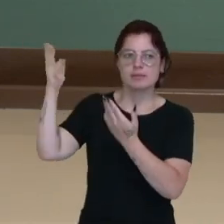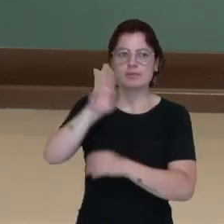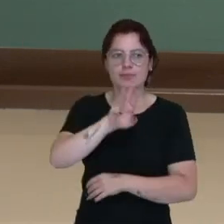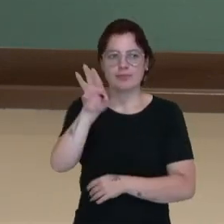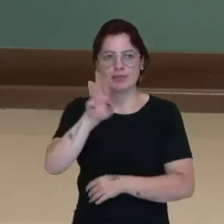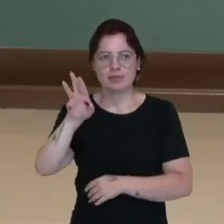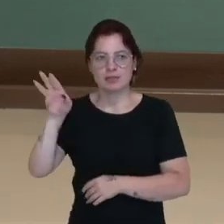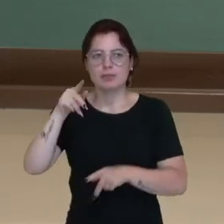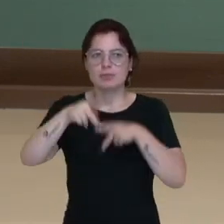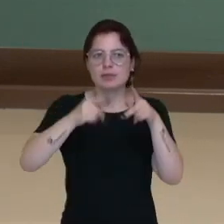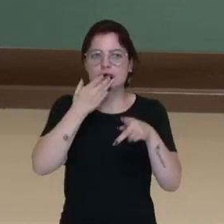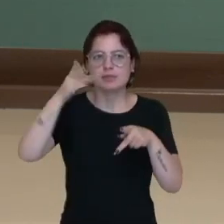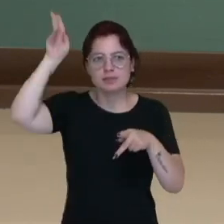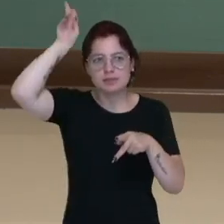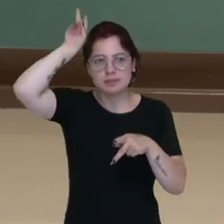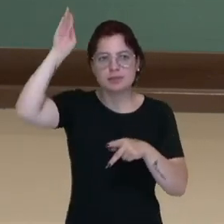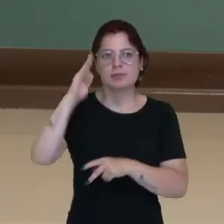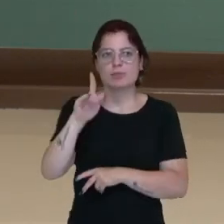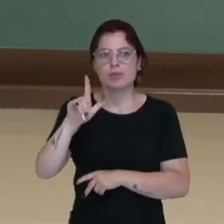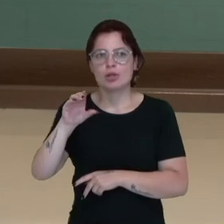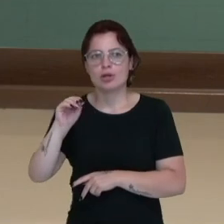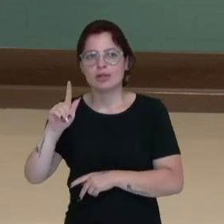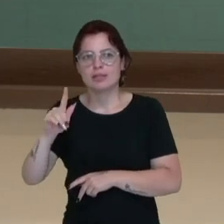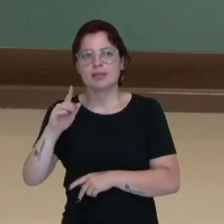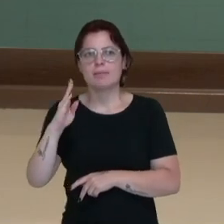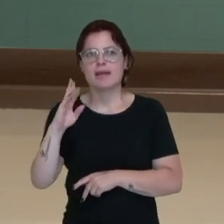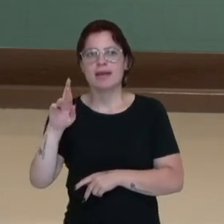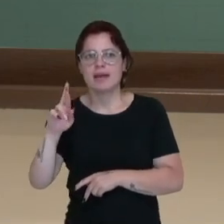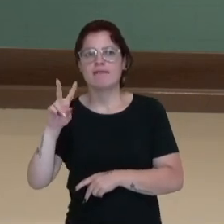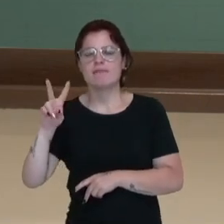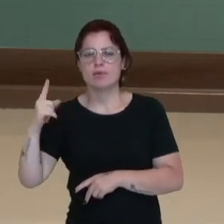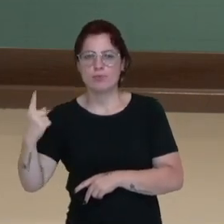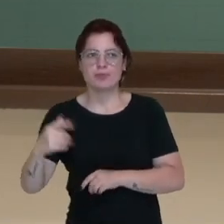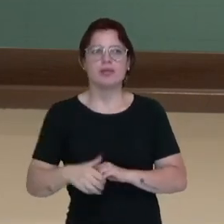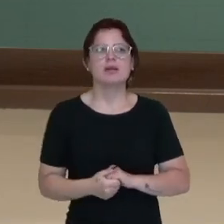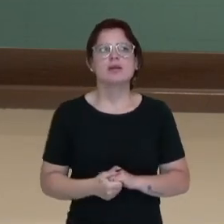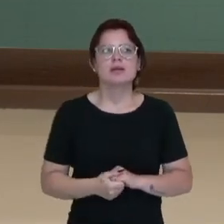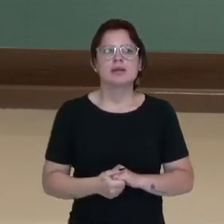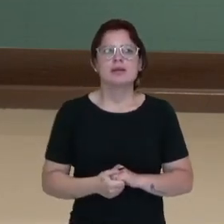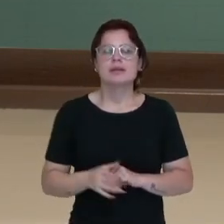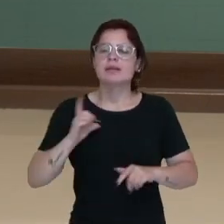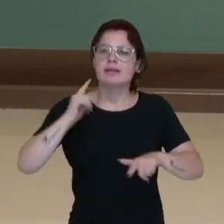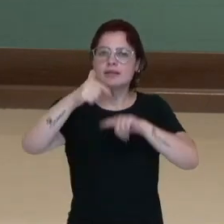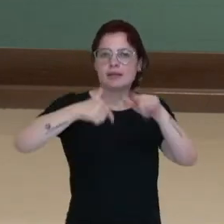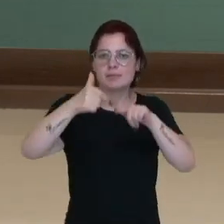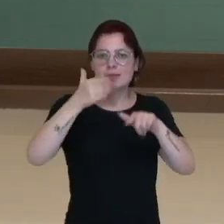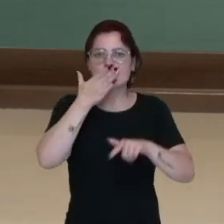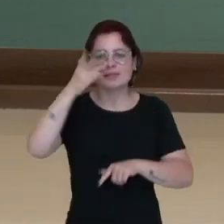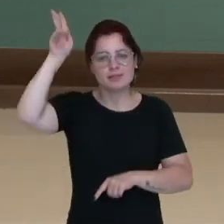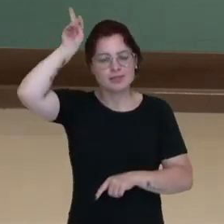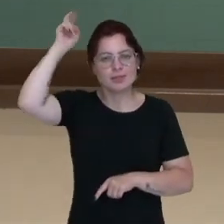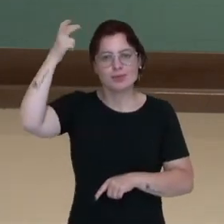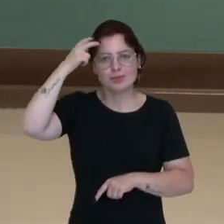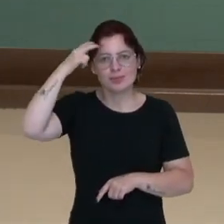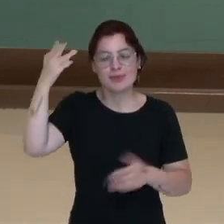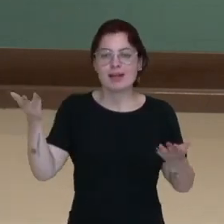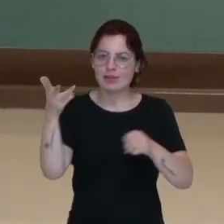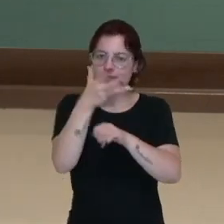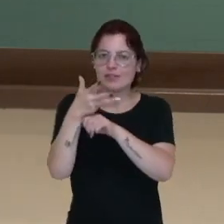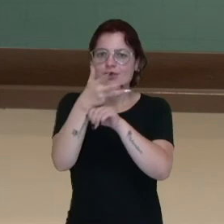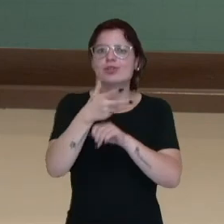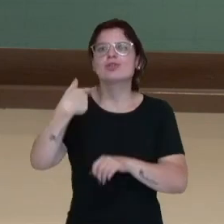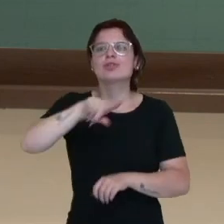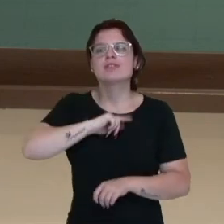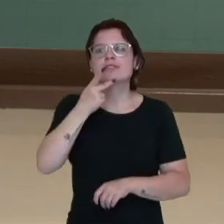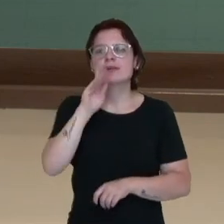www.povosindigenas.blog.brv1, que trabalha, então, a cultura indígena. Neste vídeo falamos